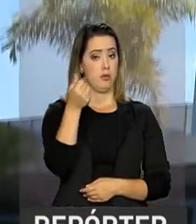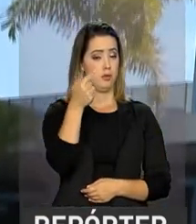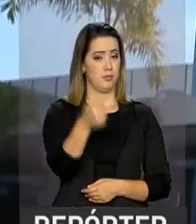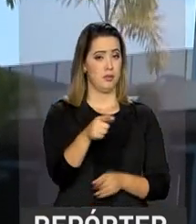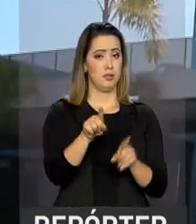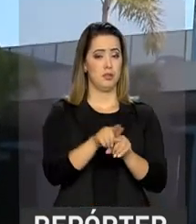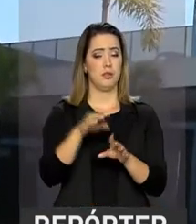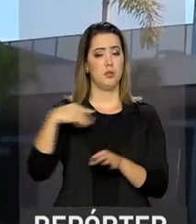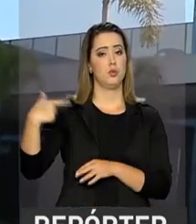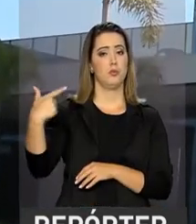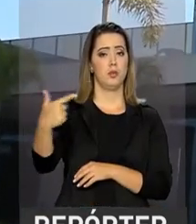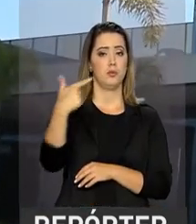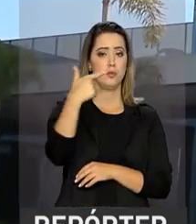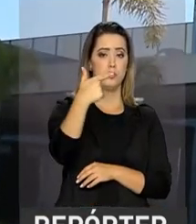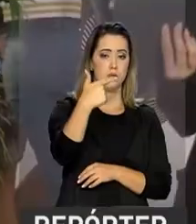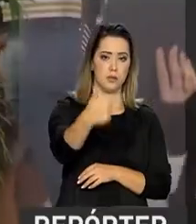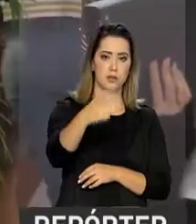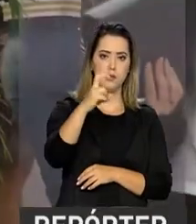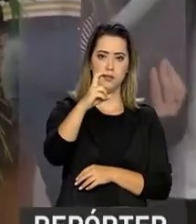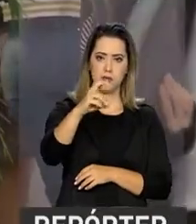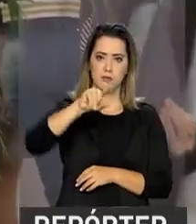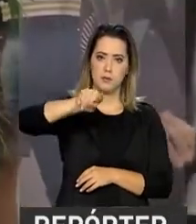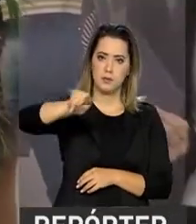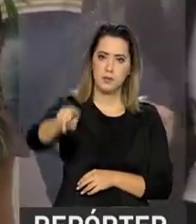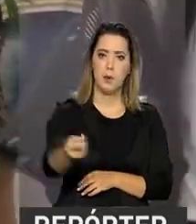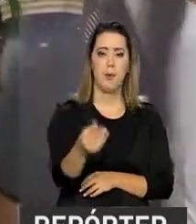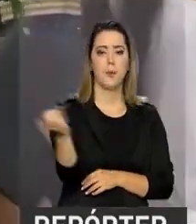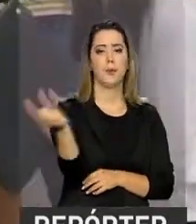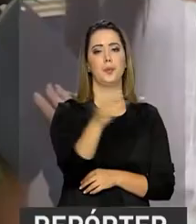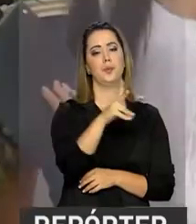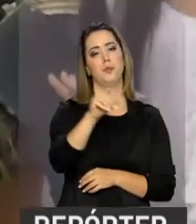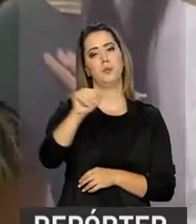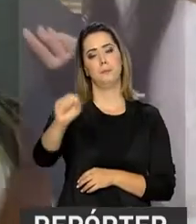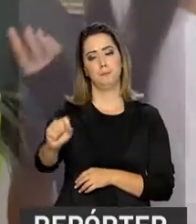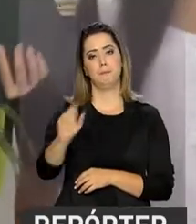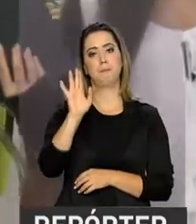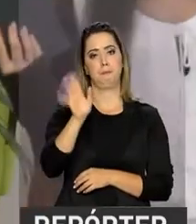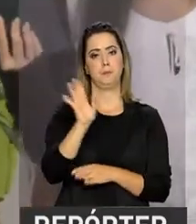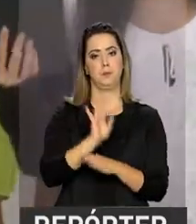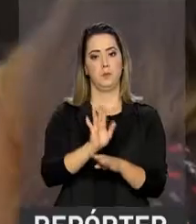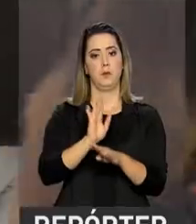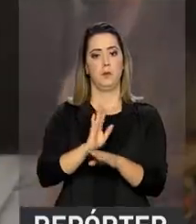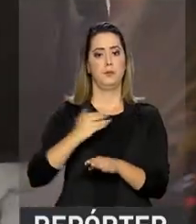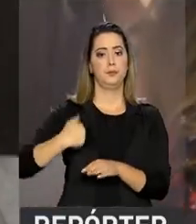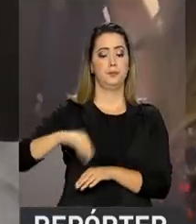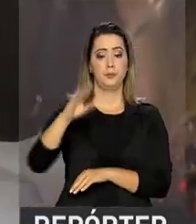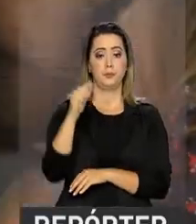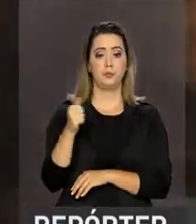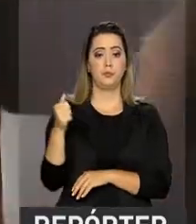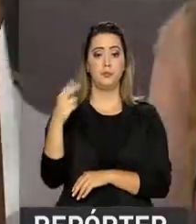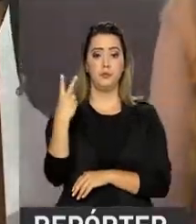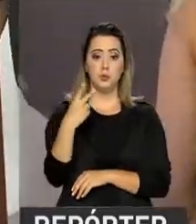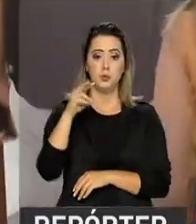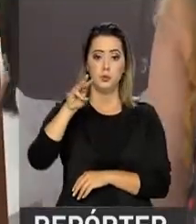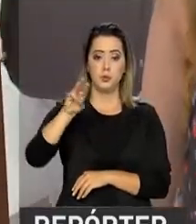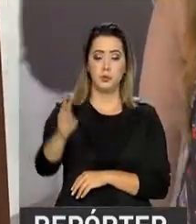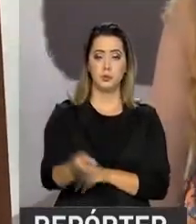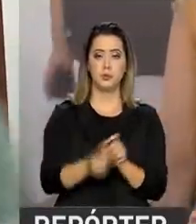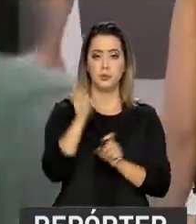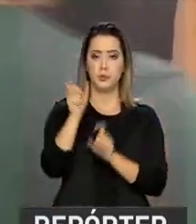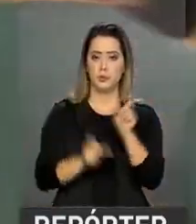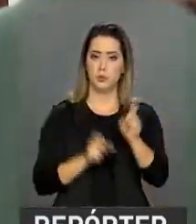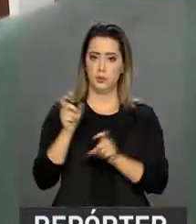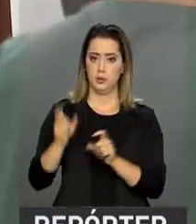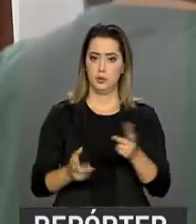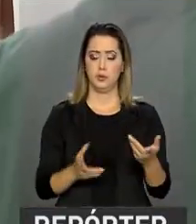225 mil novas vagas no FIES. O programa já beneficiou mais de 2 milhões e meio de